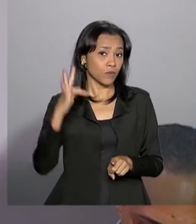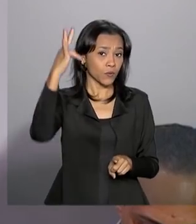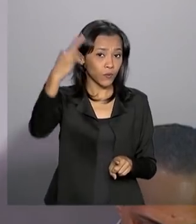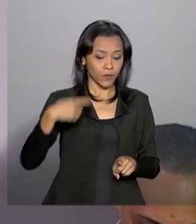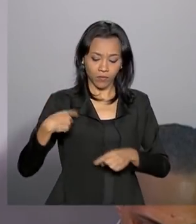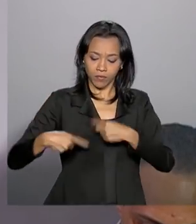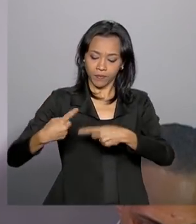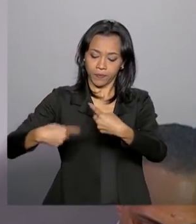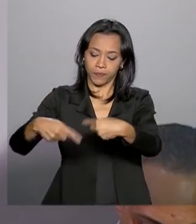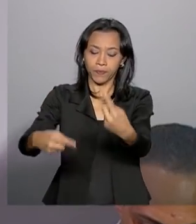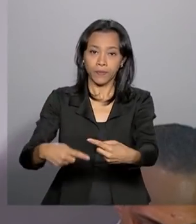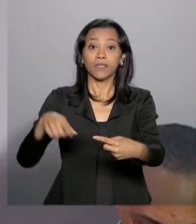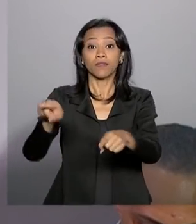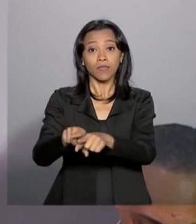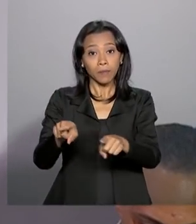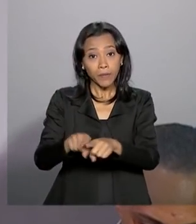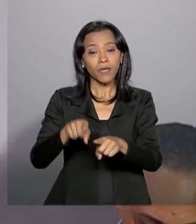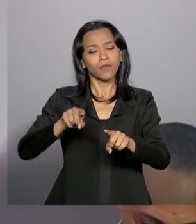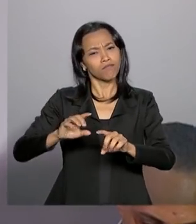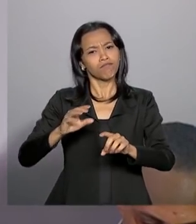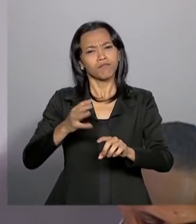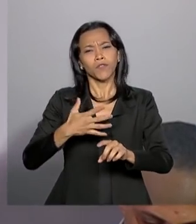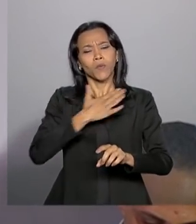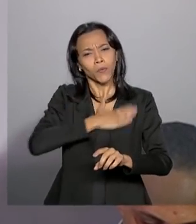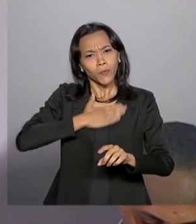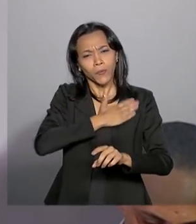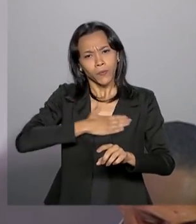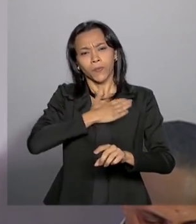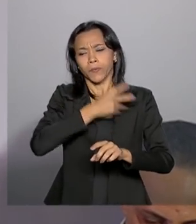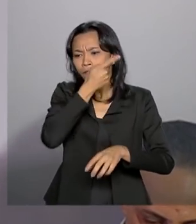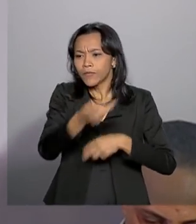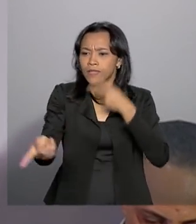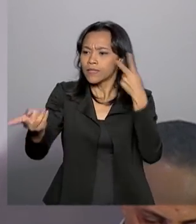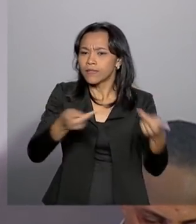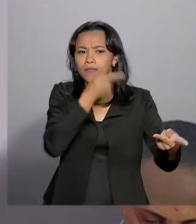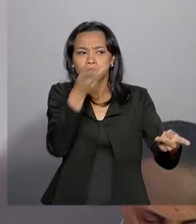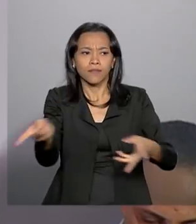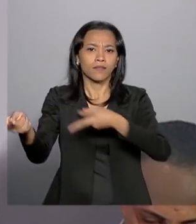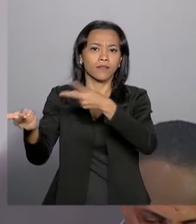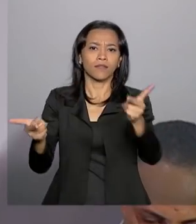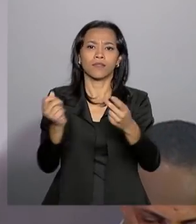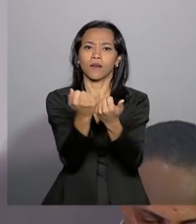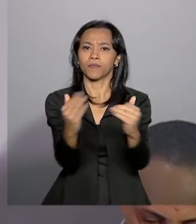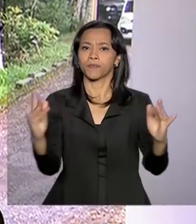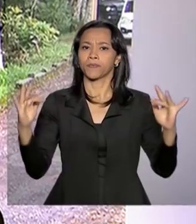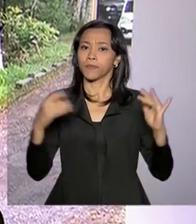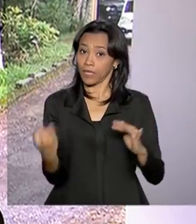dediquem a visitações, ao ecoturismo, enfim, essa atividade tão importante.